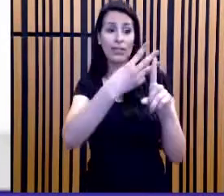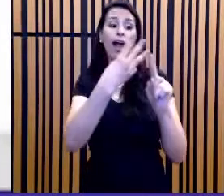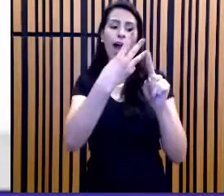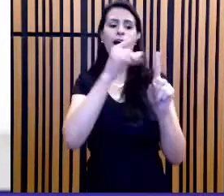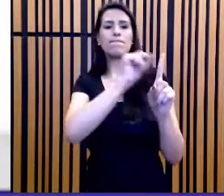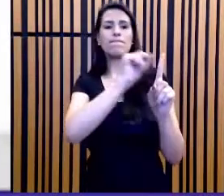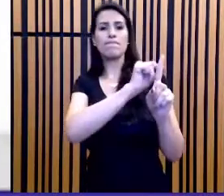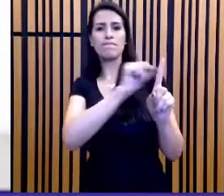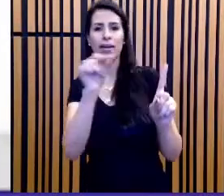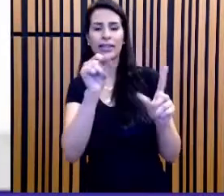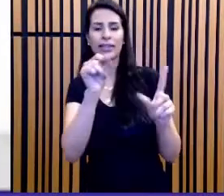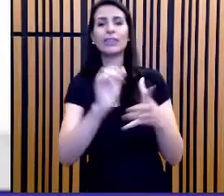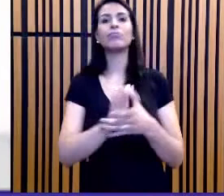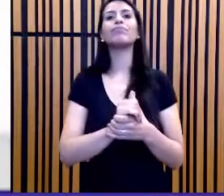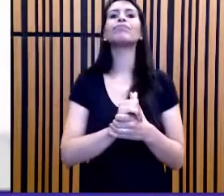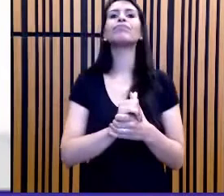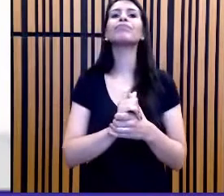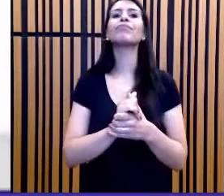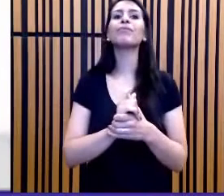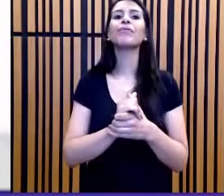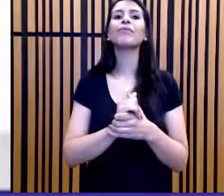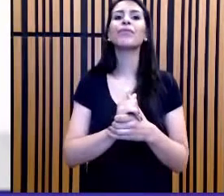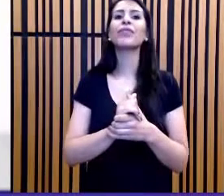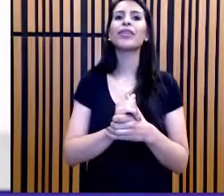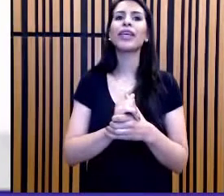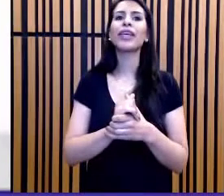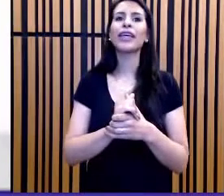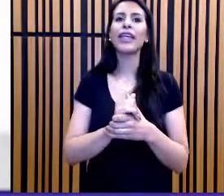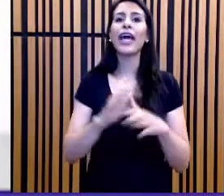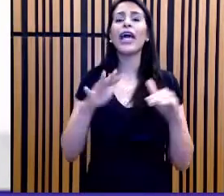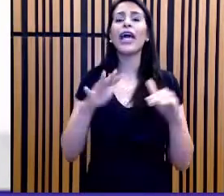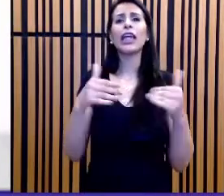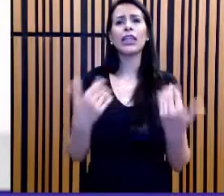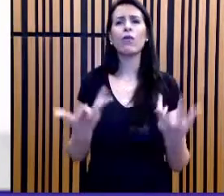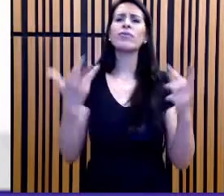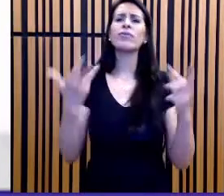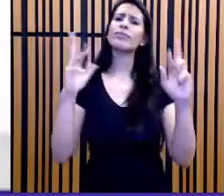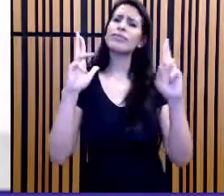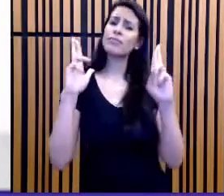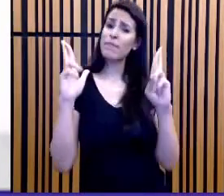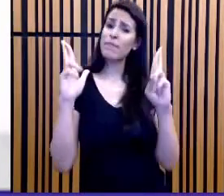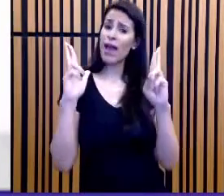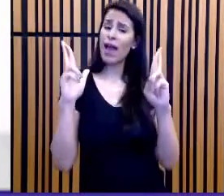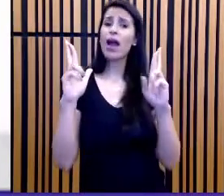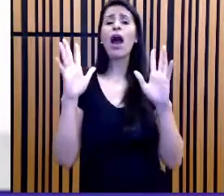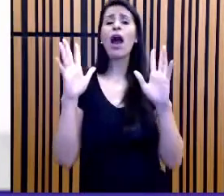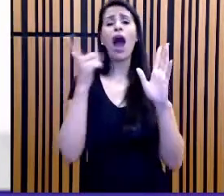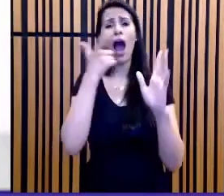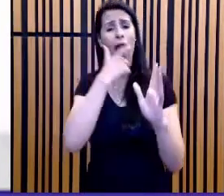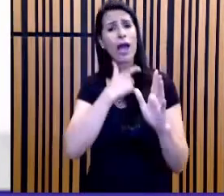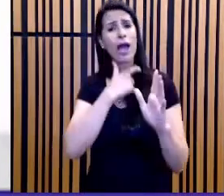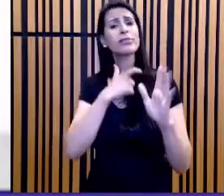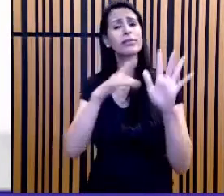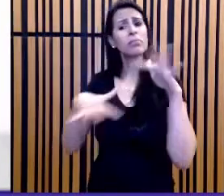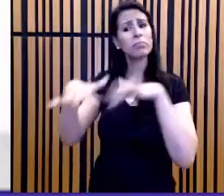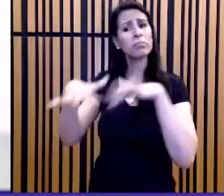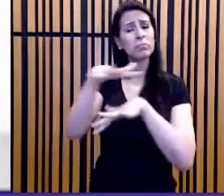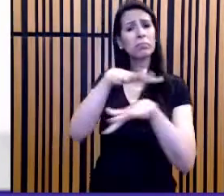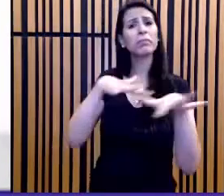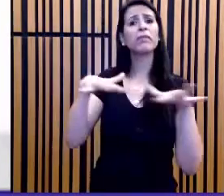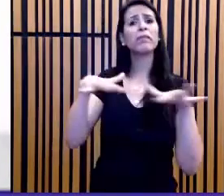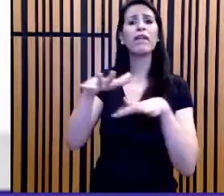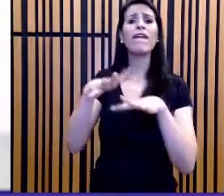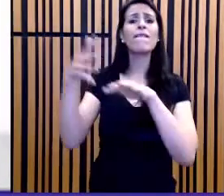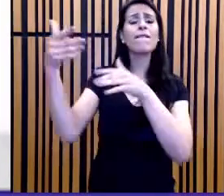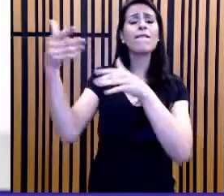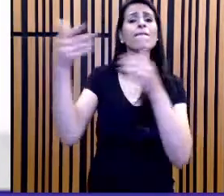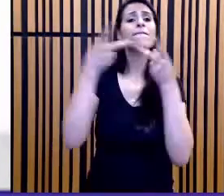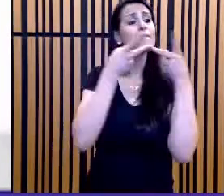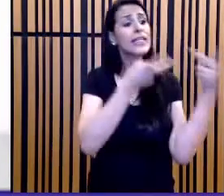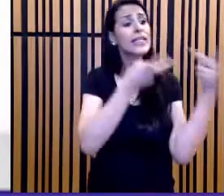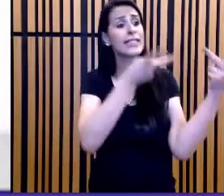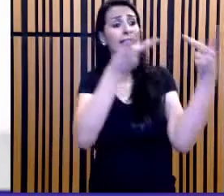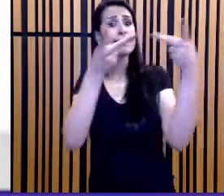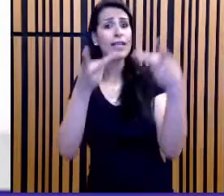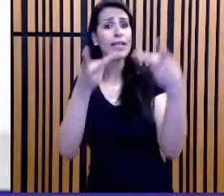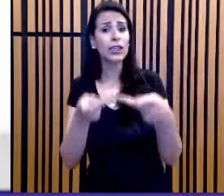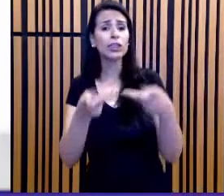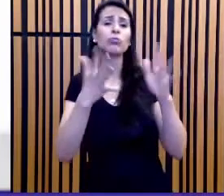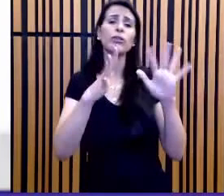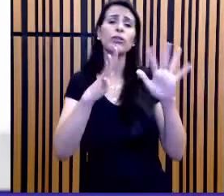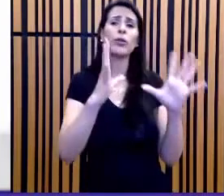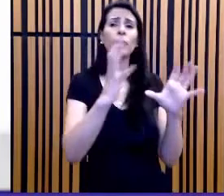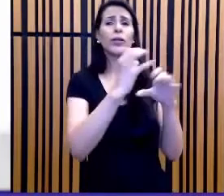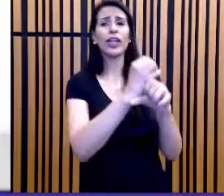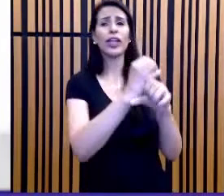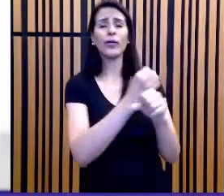Agora você já sabe o que marcar. É esperada a presença de 345 visitantes. Dado quantitativo, você marca